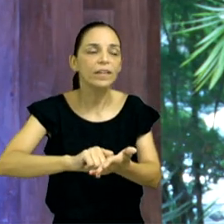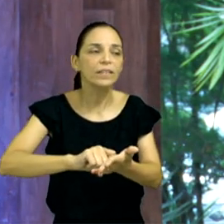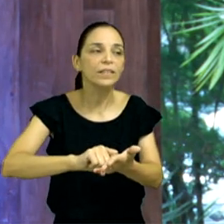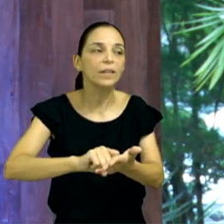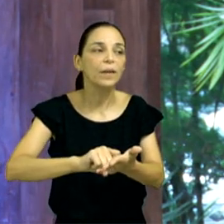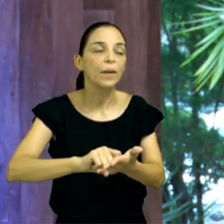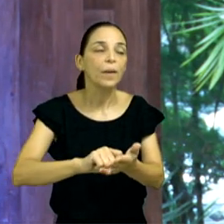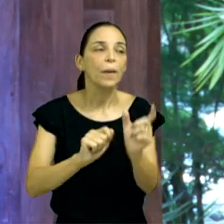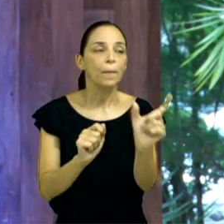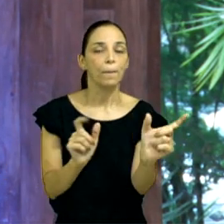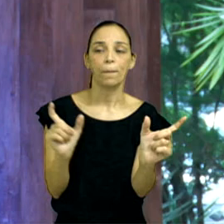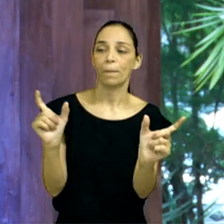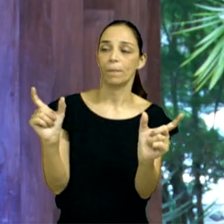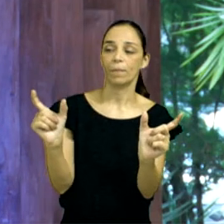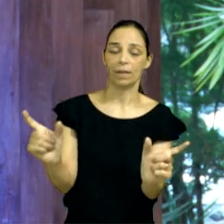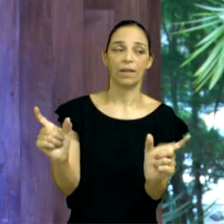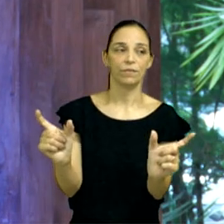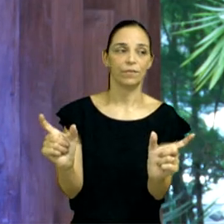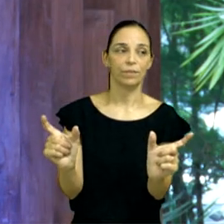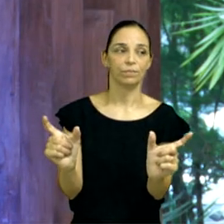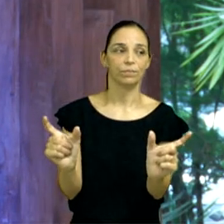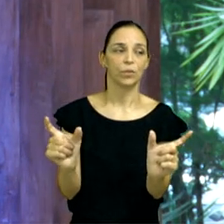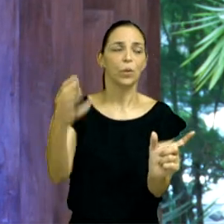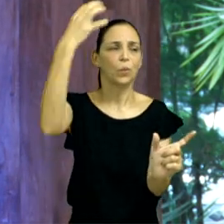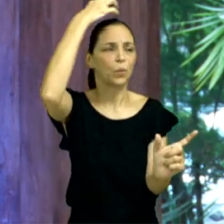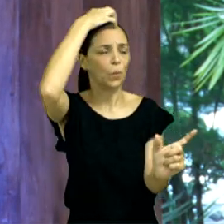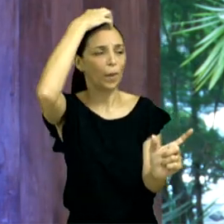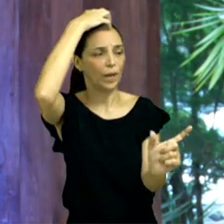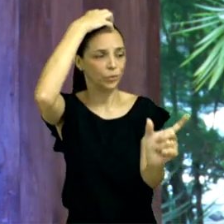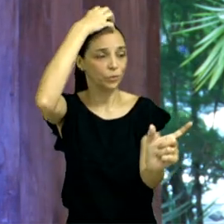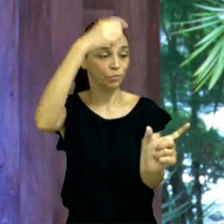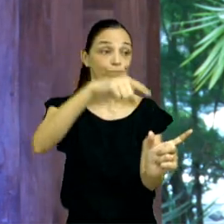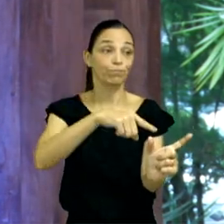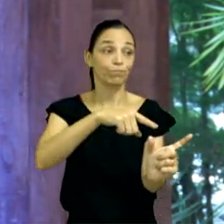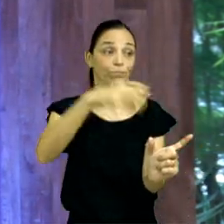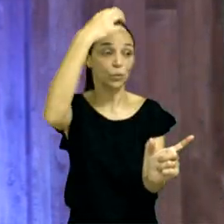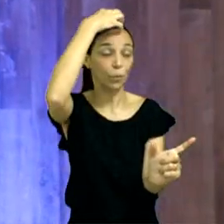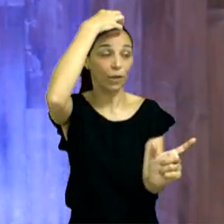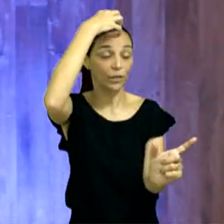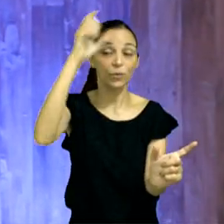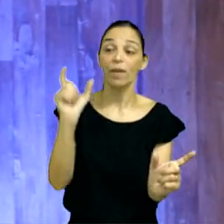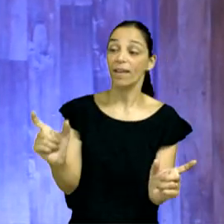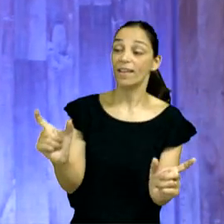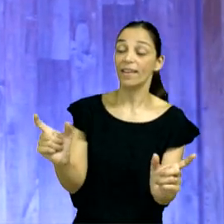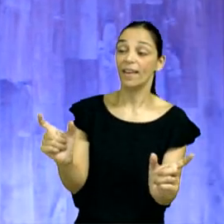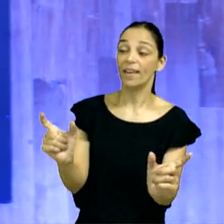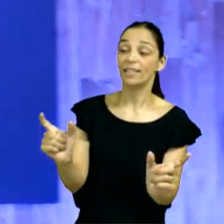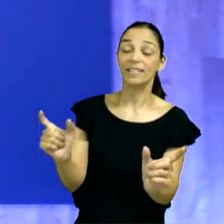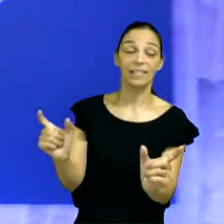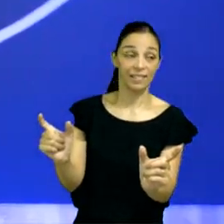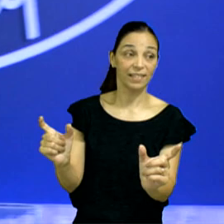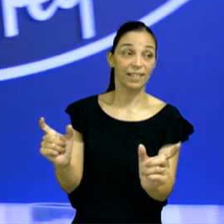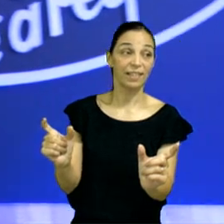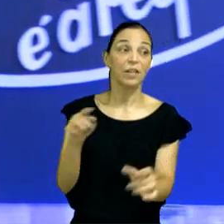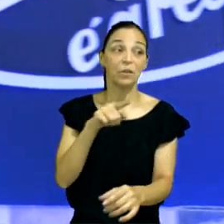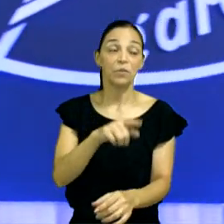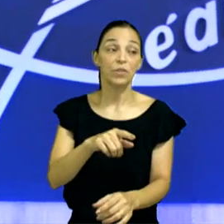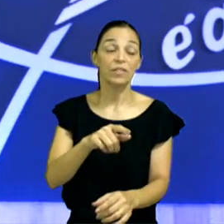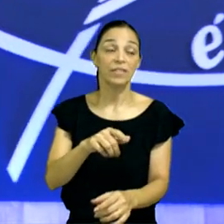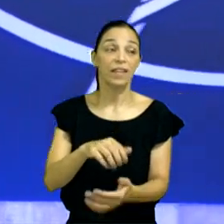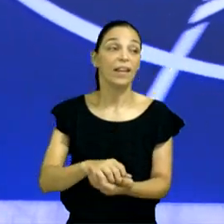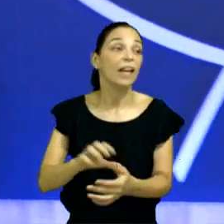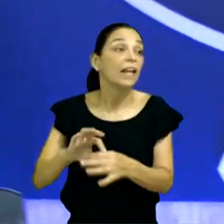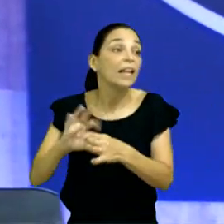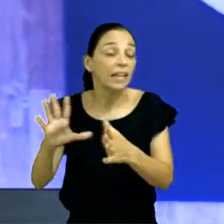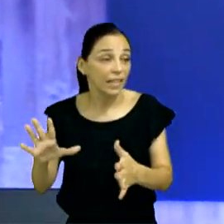condenado e inocente. E você vai escolher, você vai ter a oportunidade de escolher um dos papeizinhos. O papeizinho que você